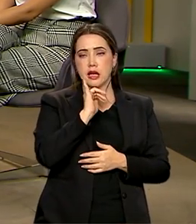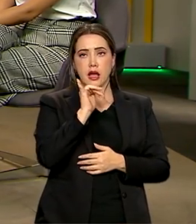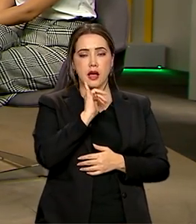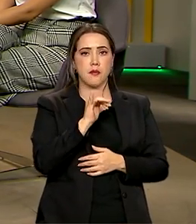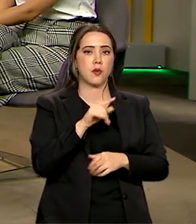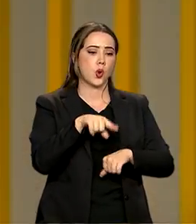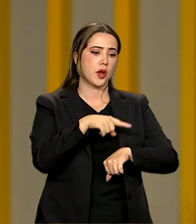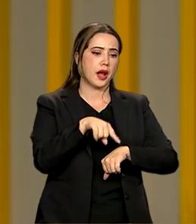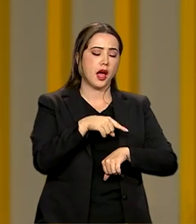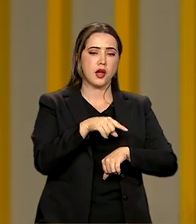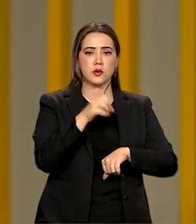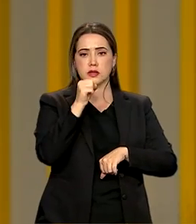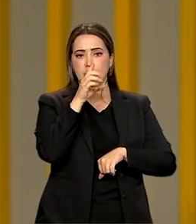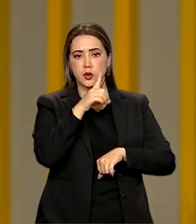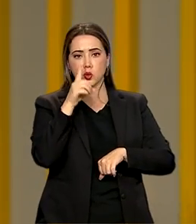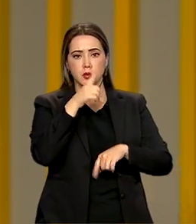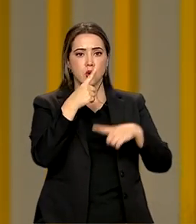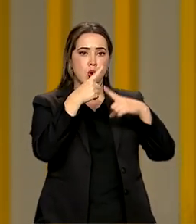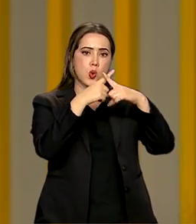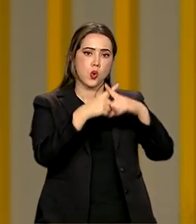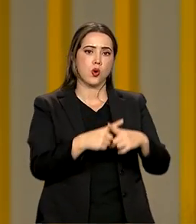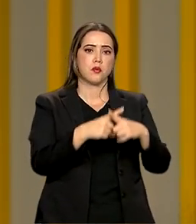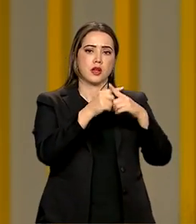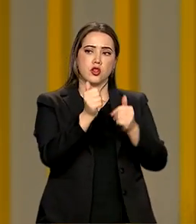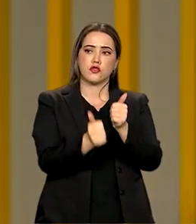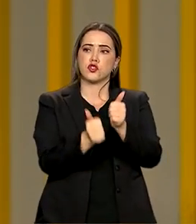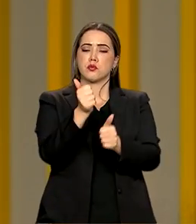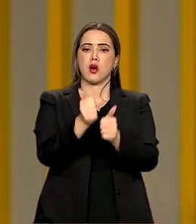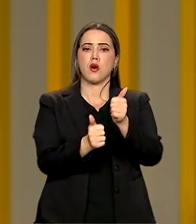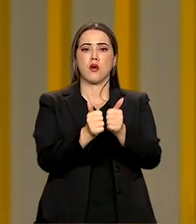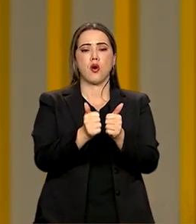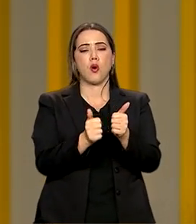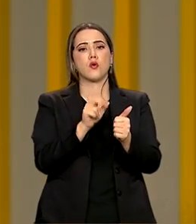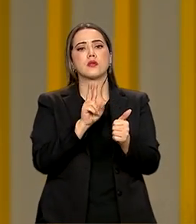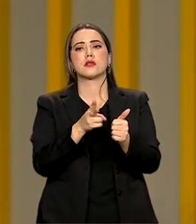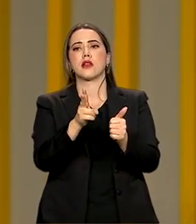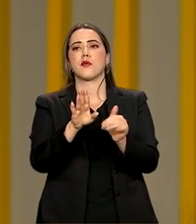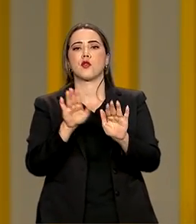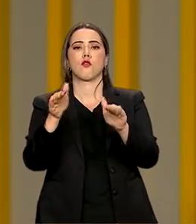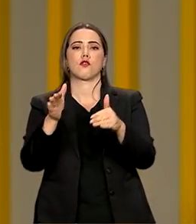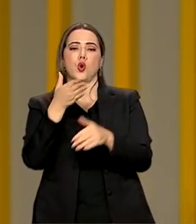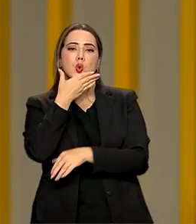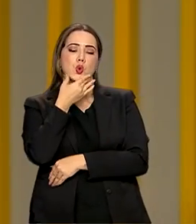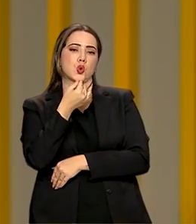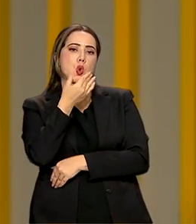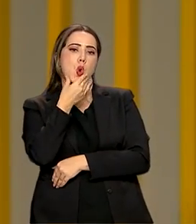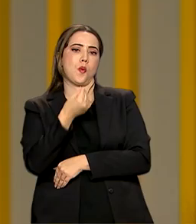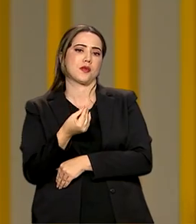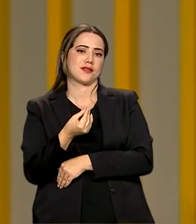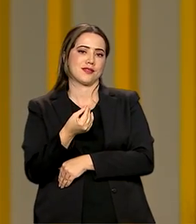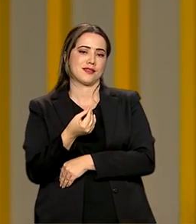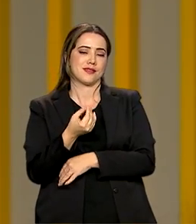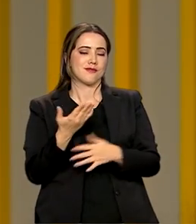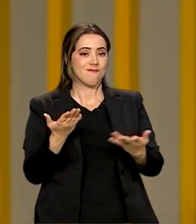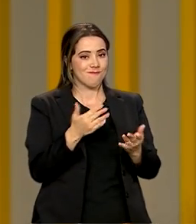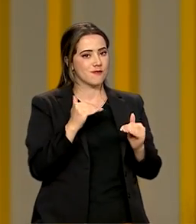horários para os campeonatozinhos de futebol sempre eram para os meninos. Então, equilibrar